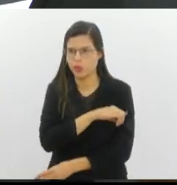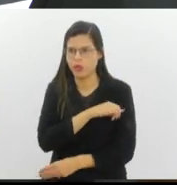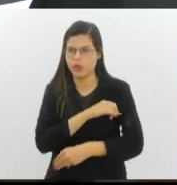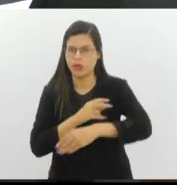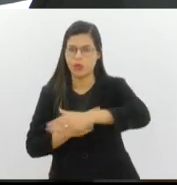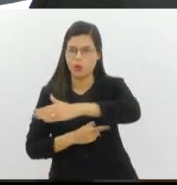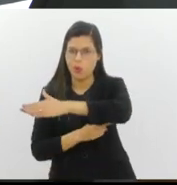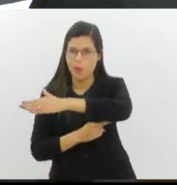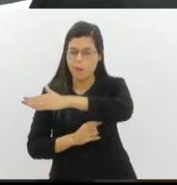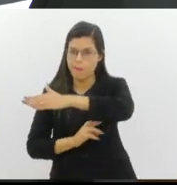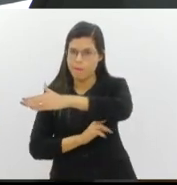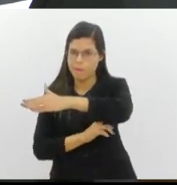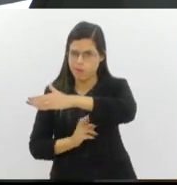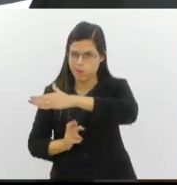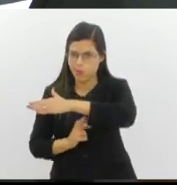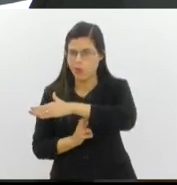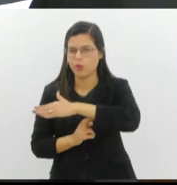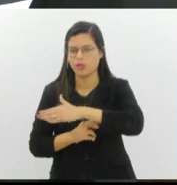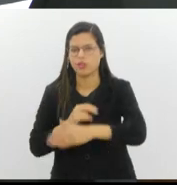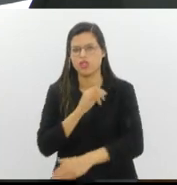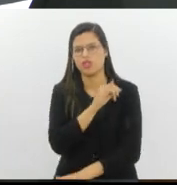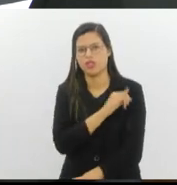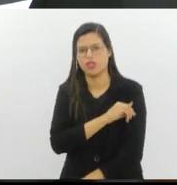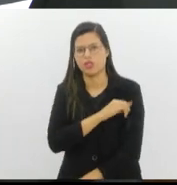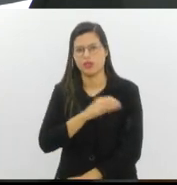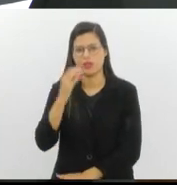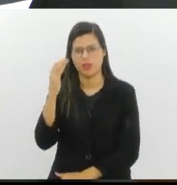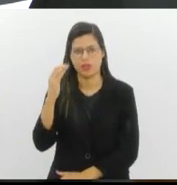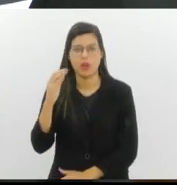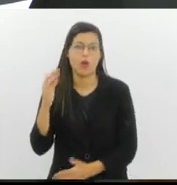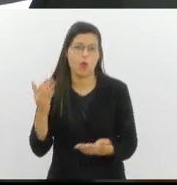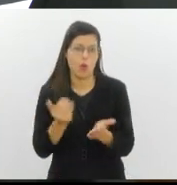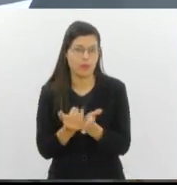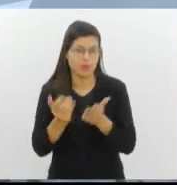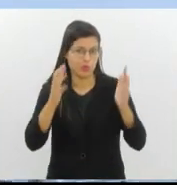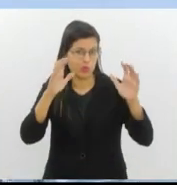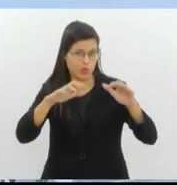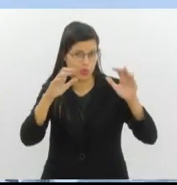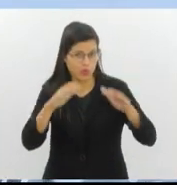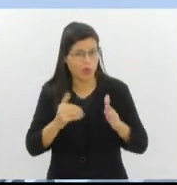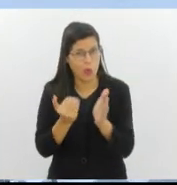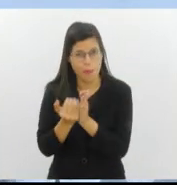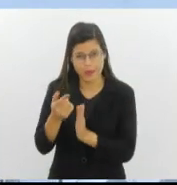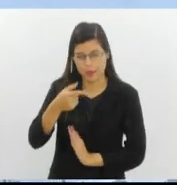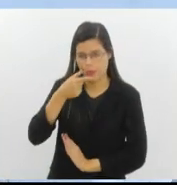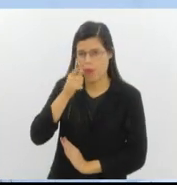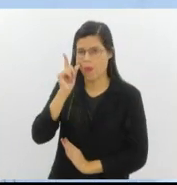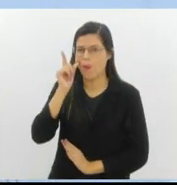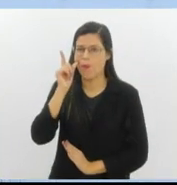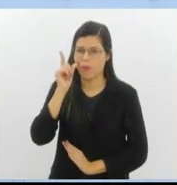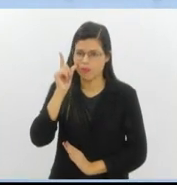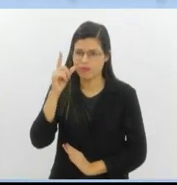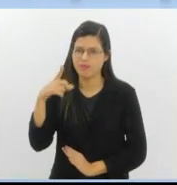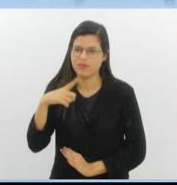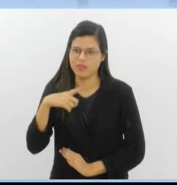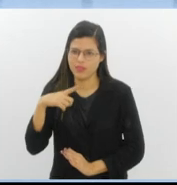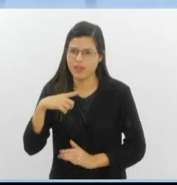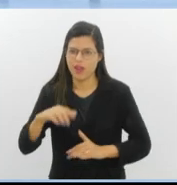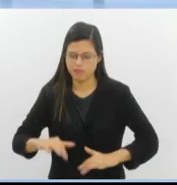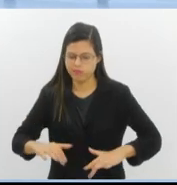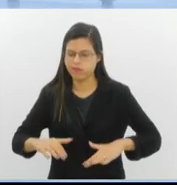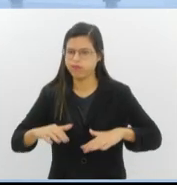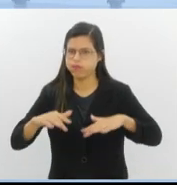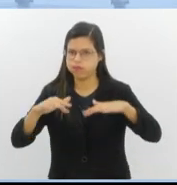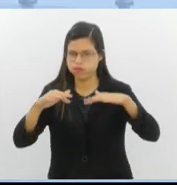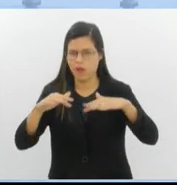Niterói ao fundo, amanheceu com chuva, a chuva que caiu desde ontem, que cai desde ontem, provoca alagamentos em vários pontos